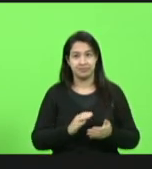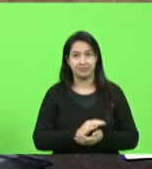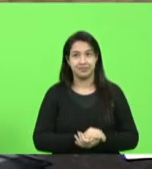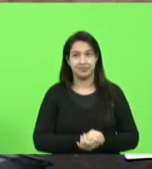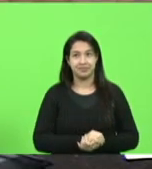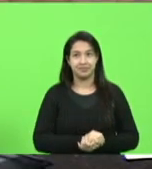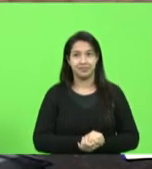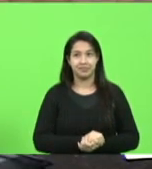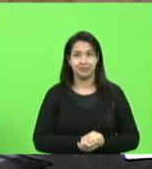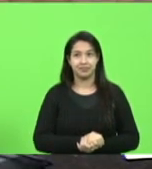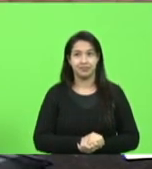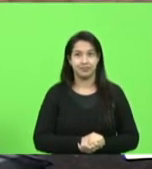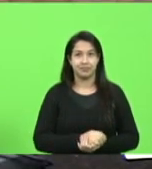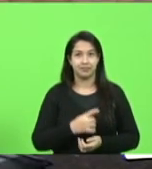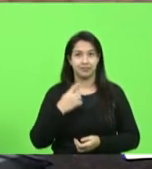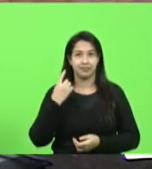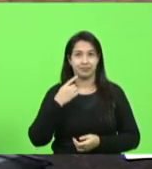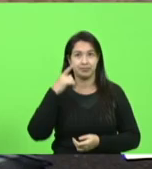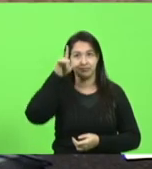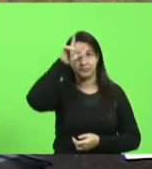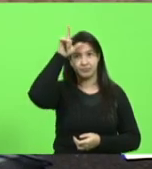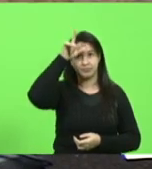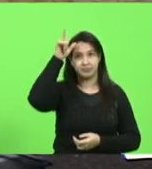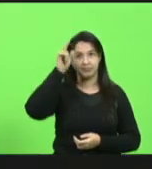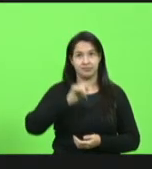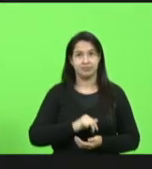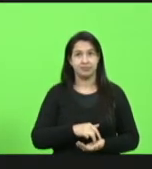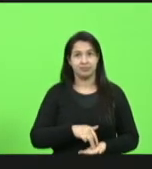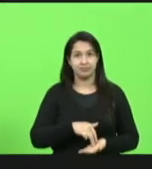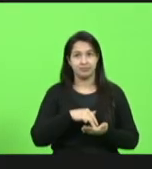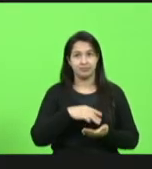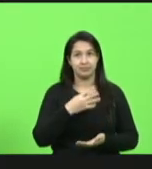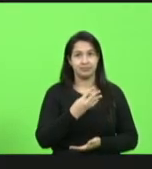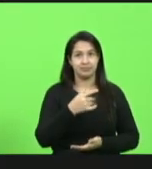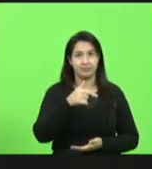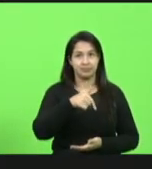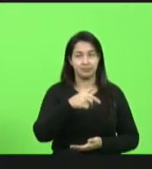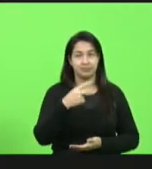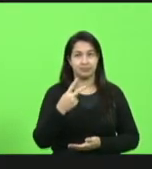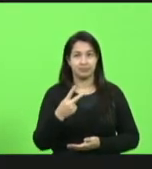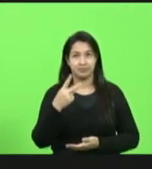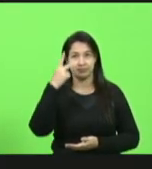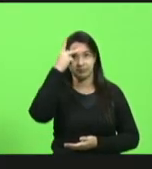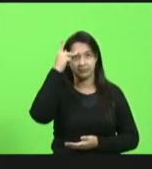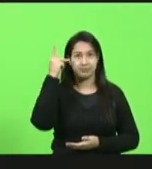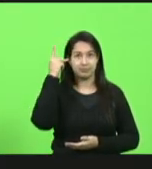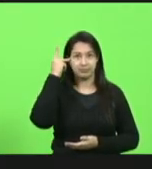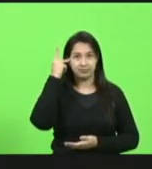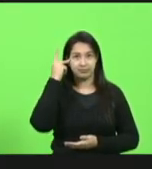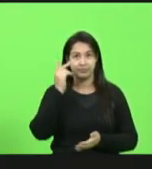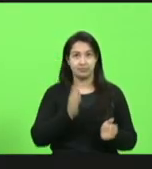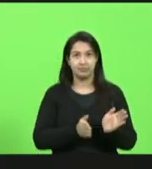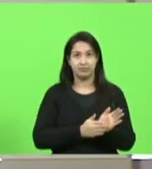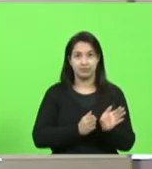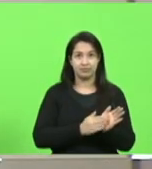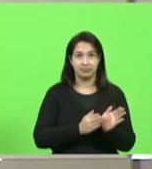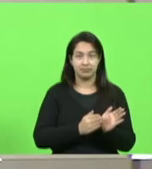deputado sargento Lima. Moção número 472, deputada Paulinha, manifestando aplauso